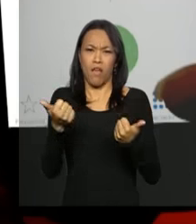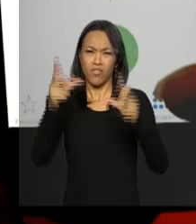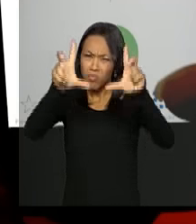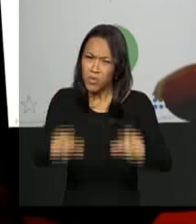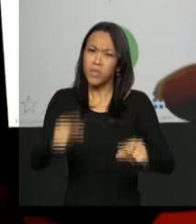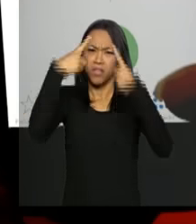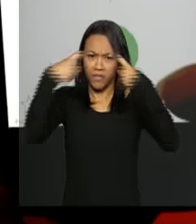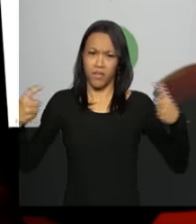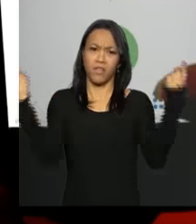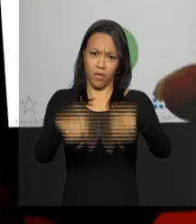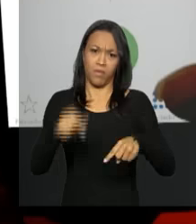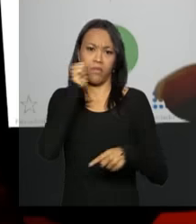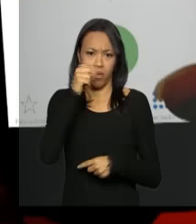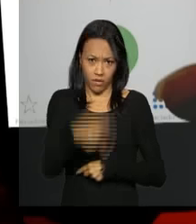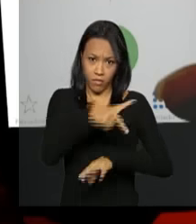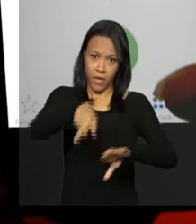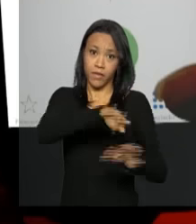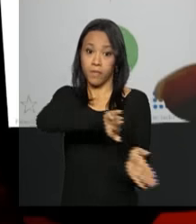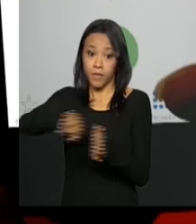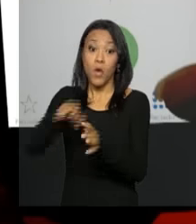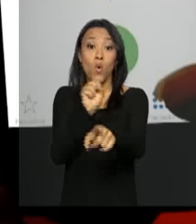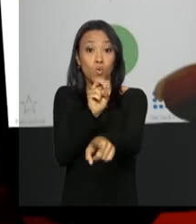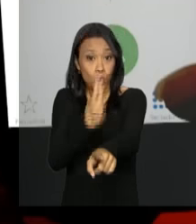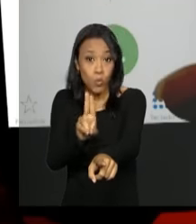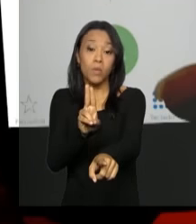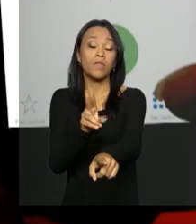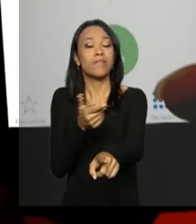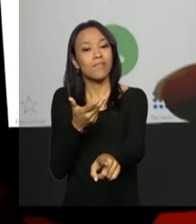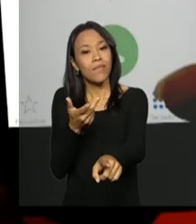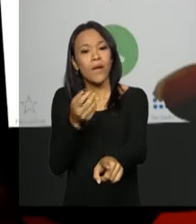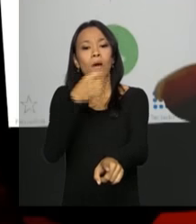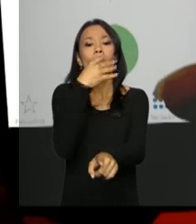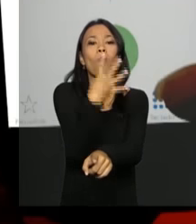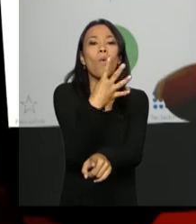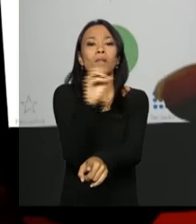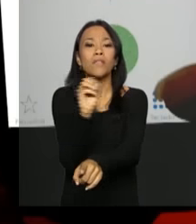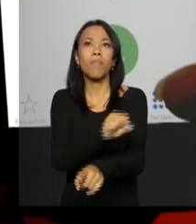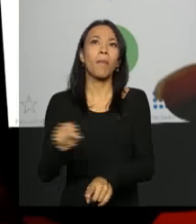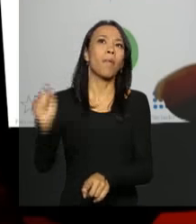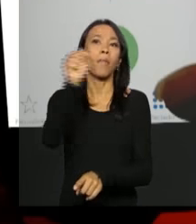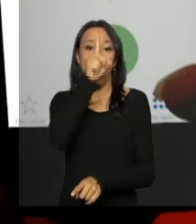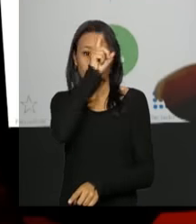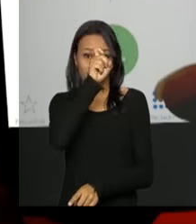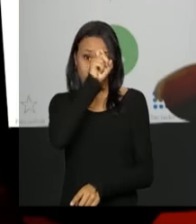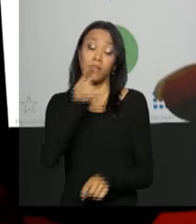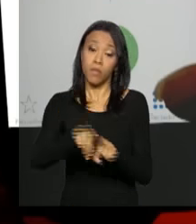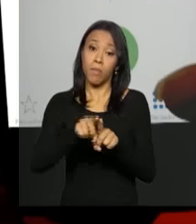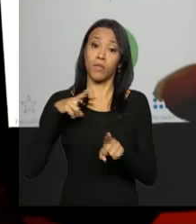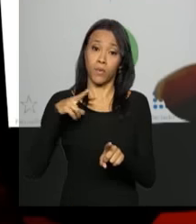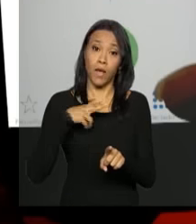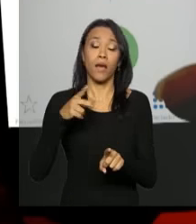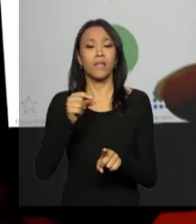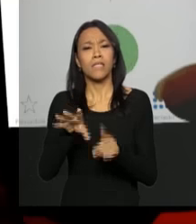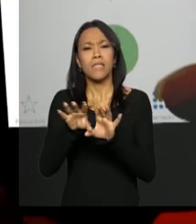a mulher no país. E o Sistema Único de Saúde está colocando à disposição 400 hospitais públicos e privados com